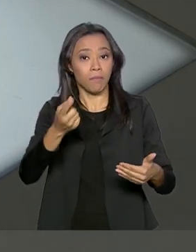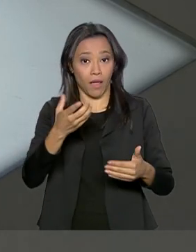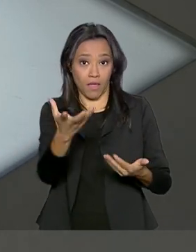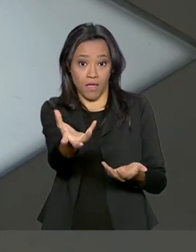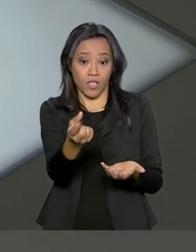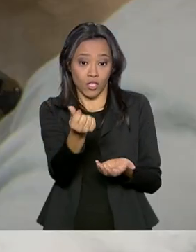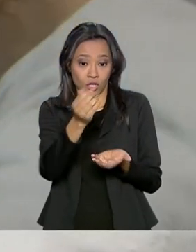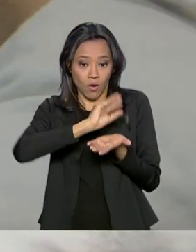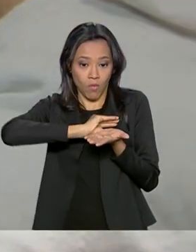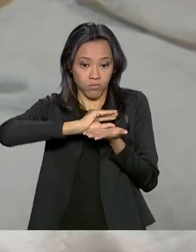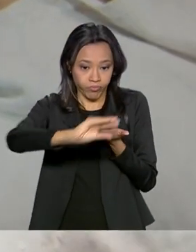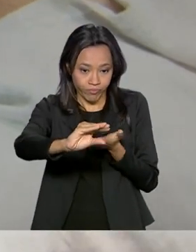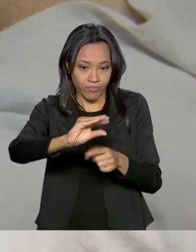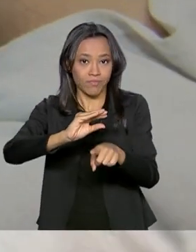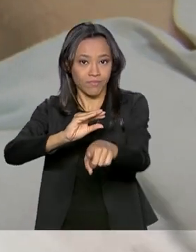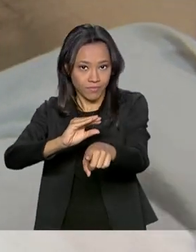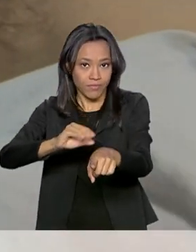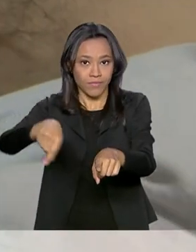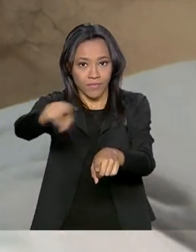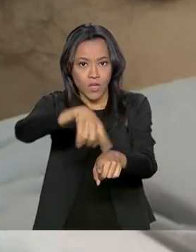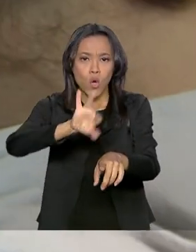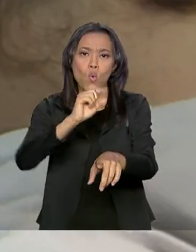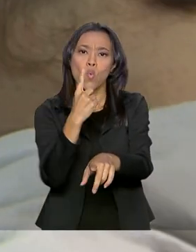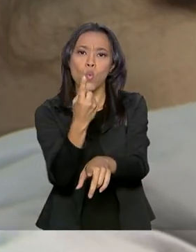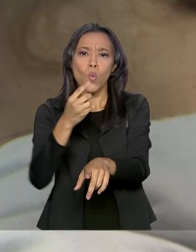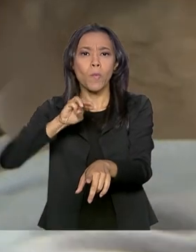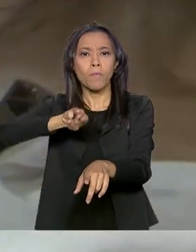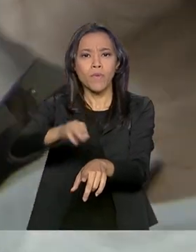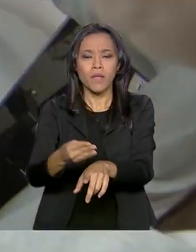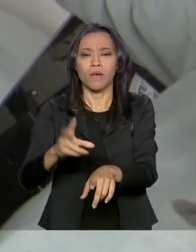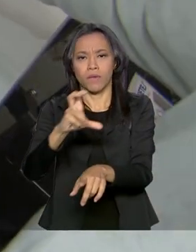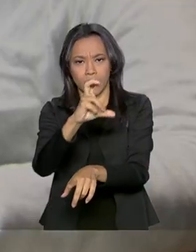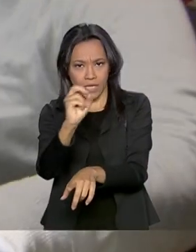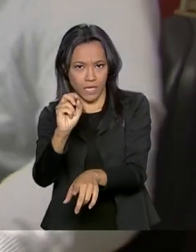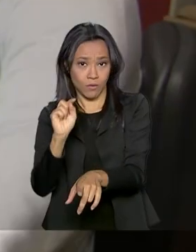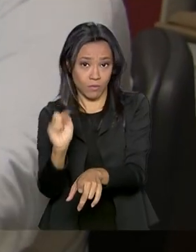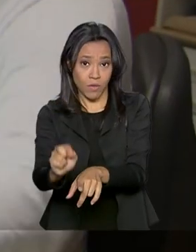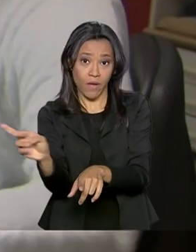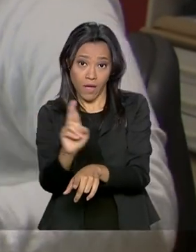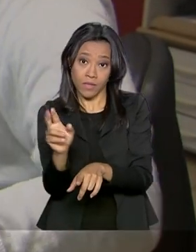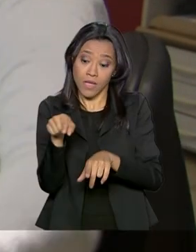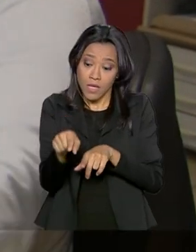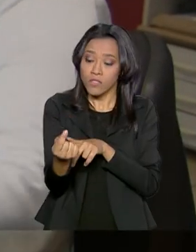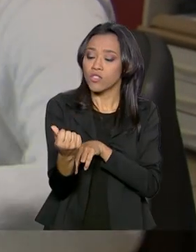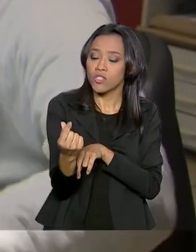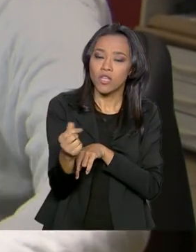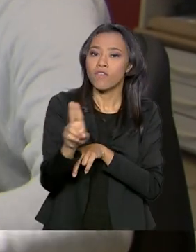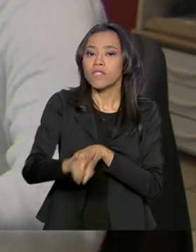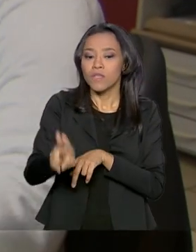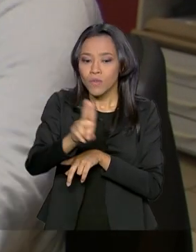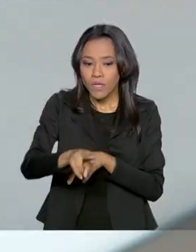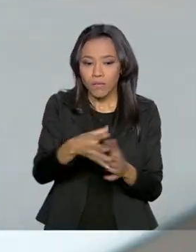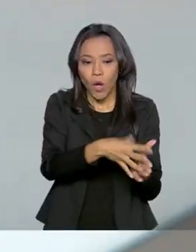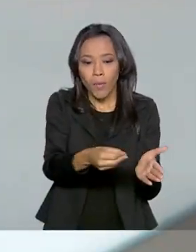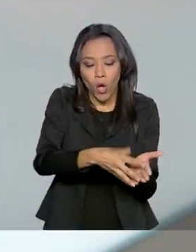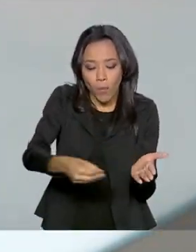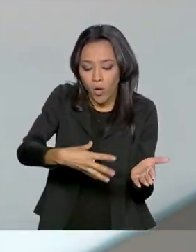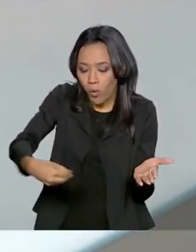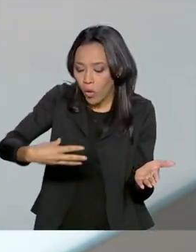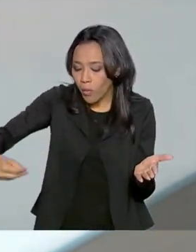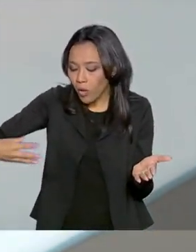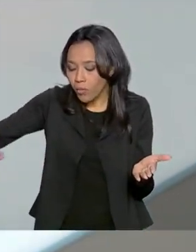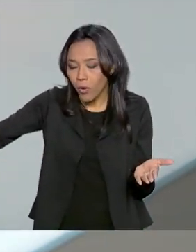Nacional da Cultura. O investimento de 1 milhão e 500 mil reais será utilizado para duplicar cerca de 400